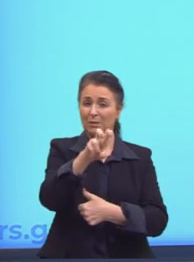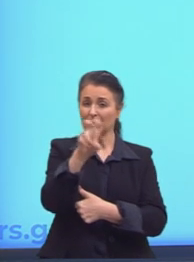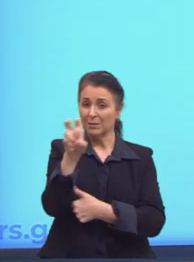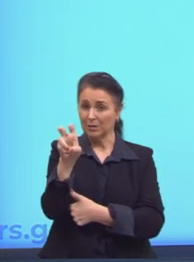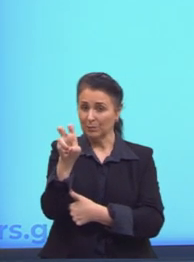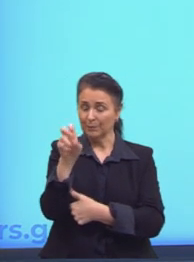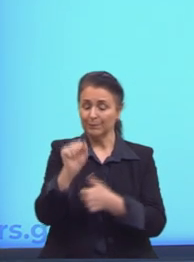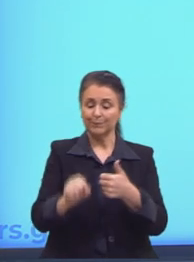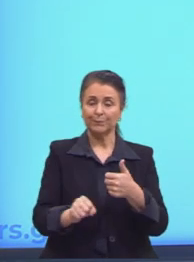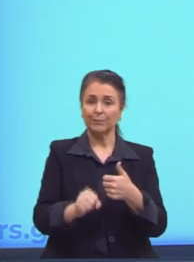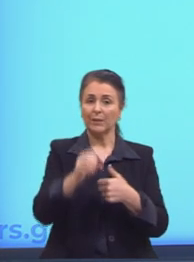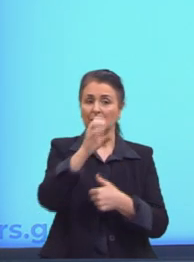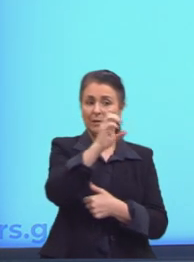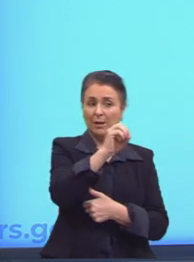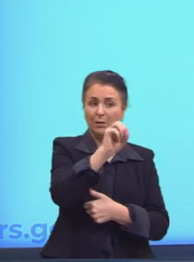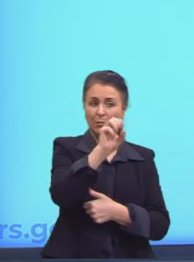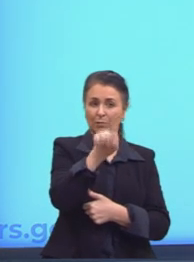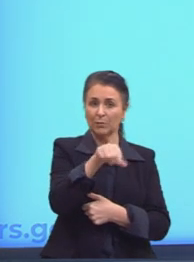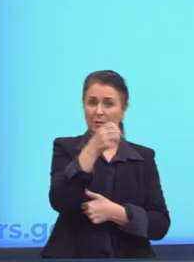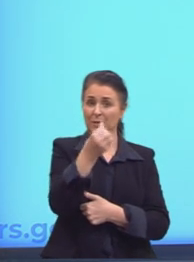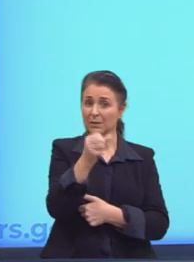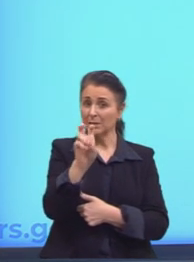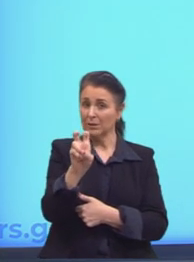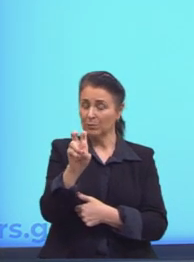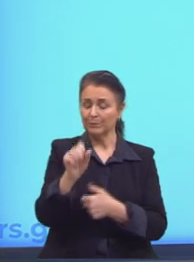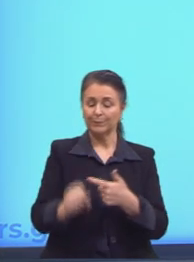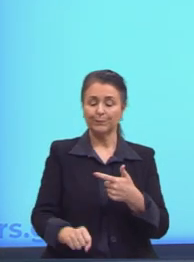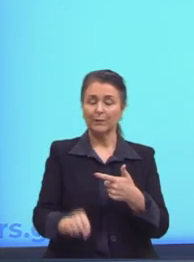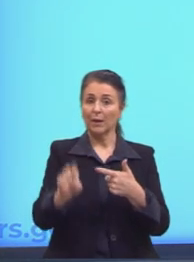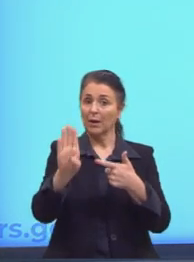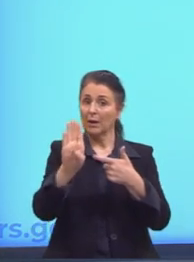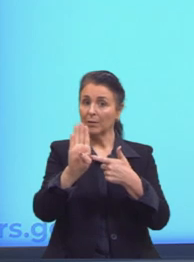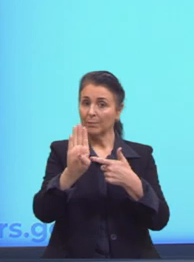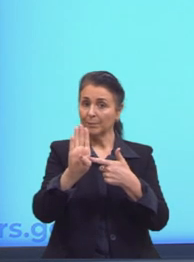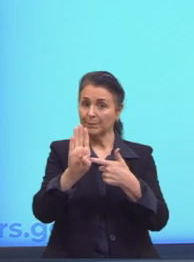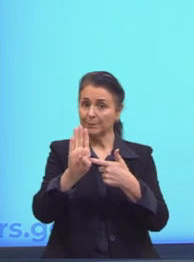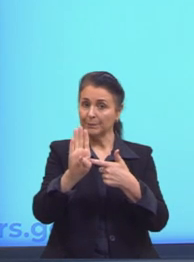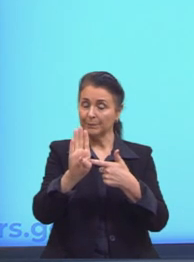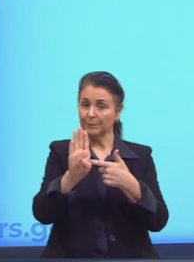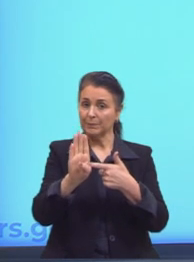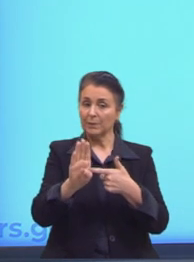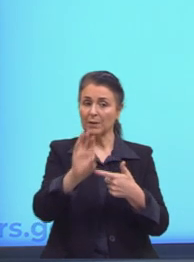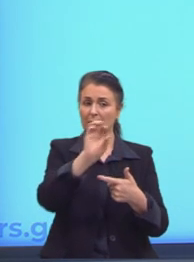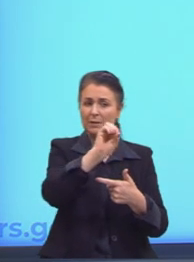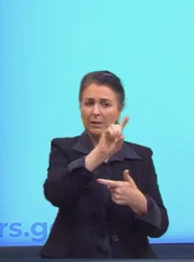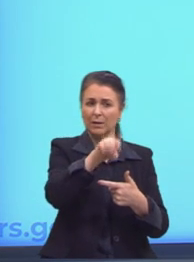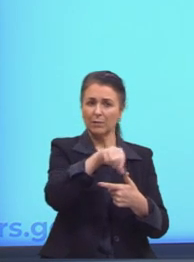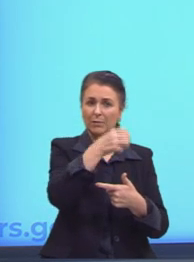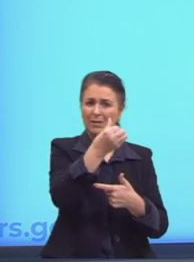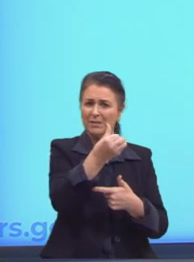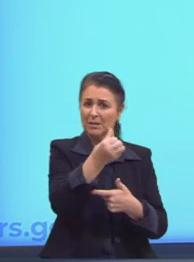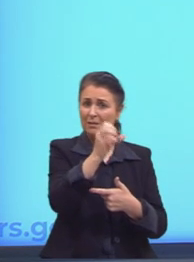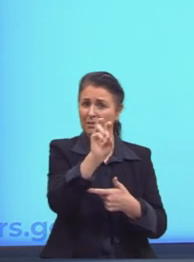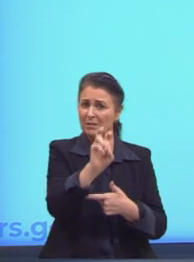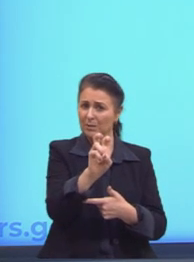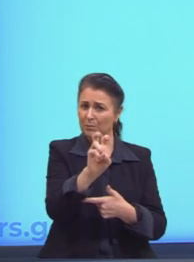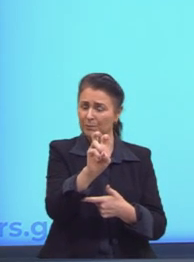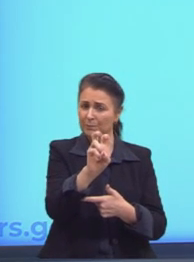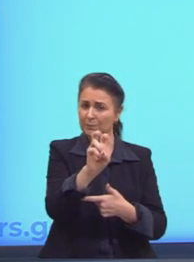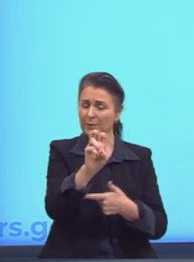e 0,65. Alternativa B, de 0,65